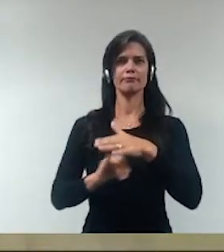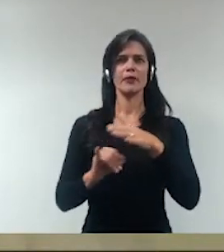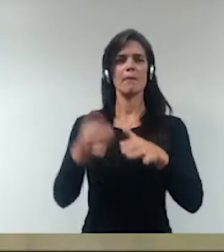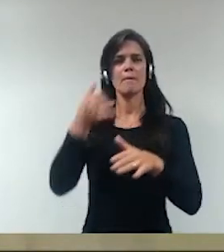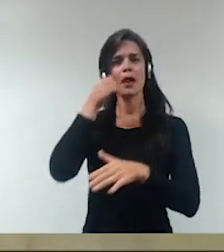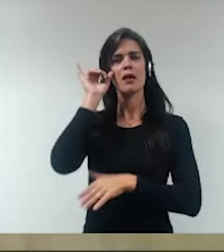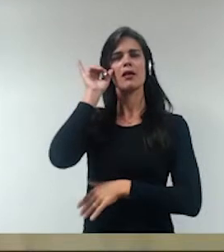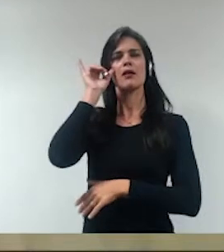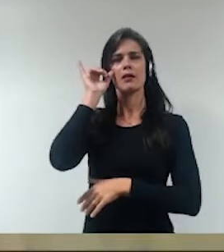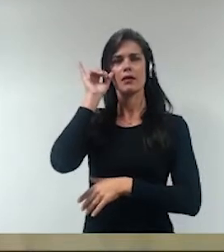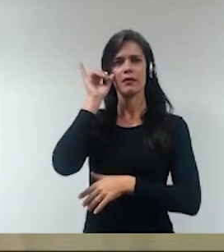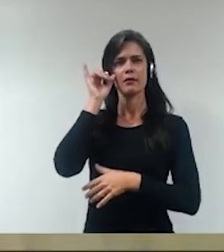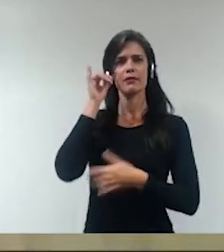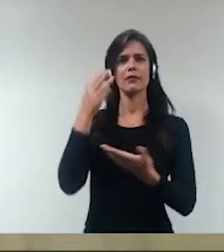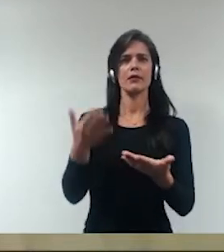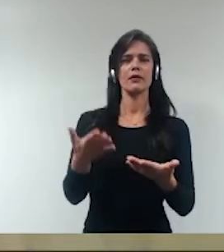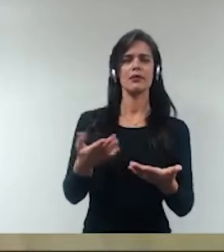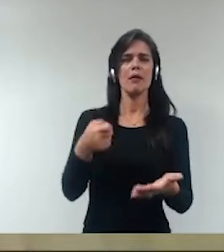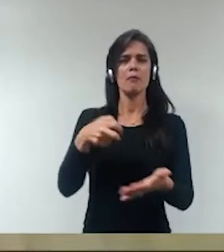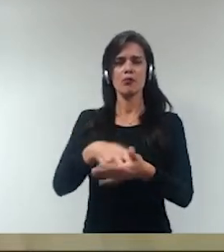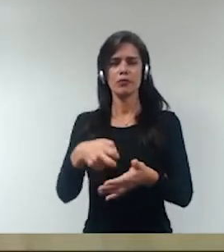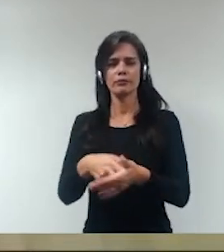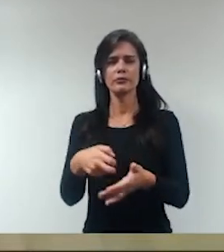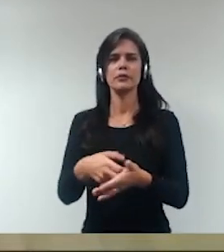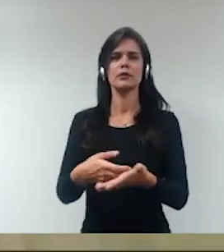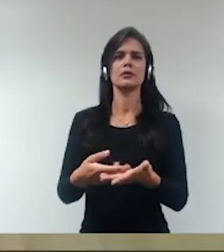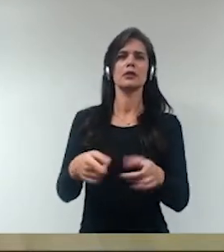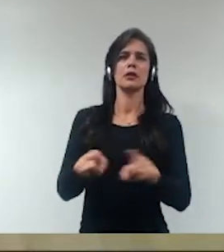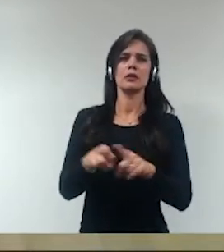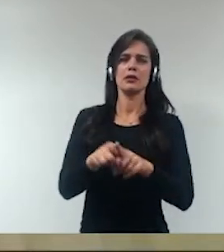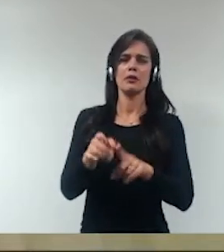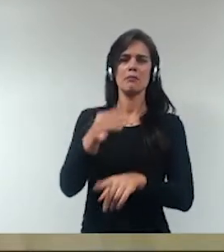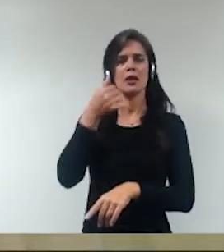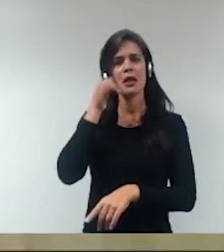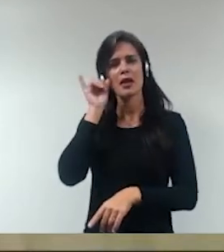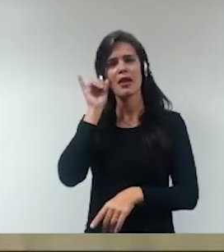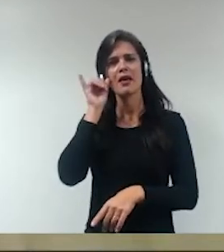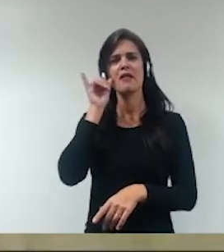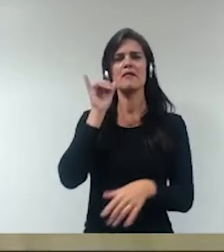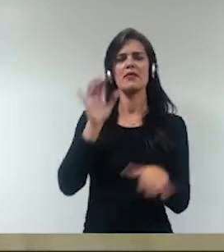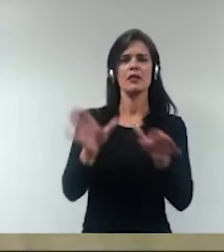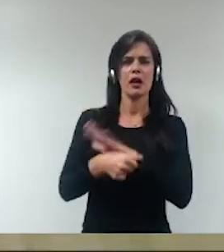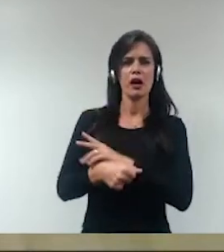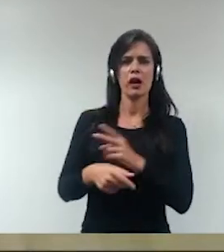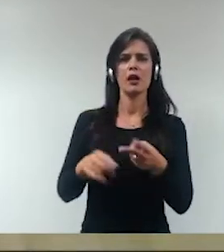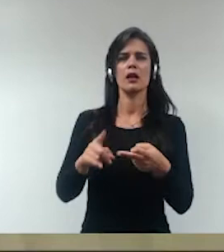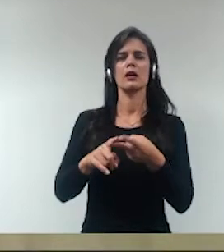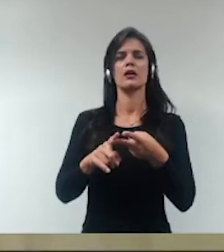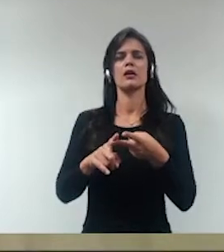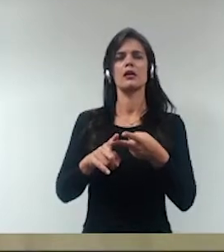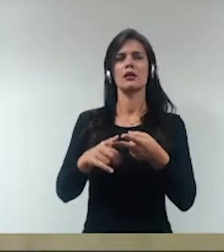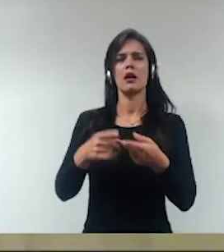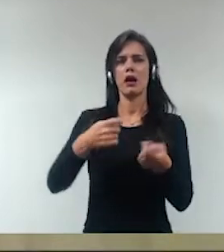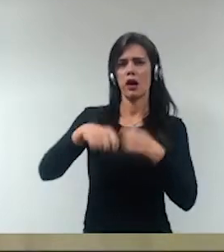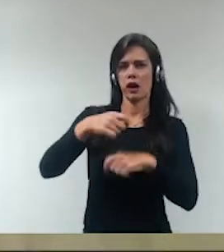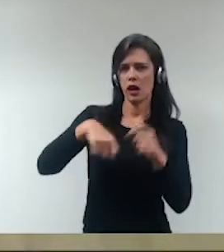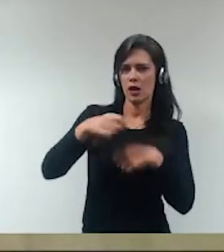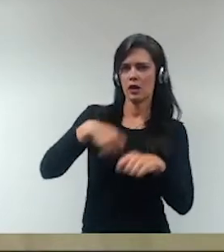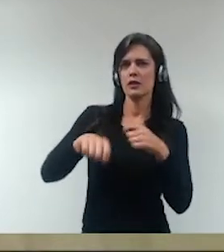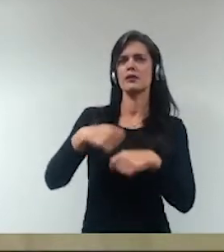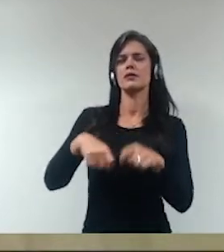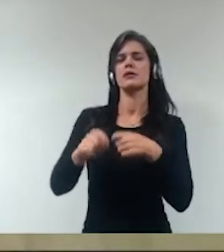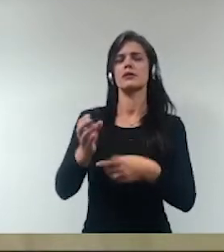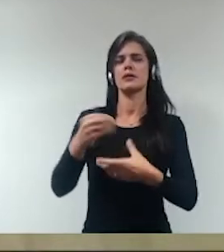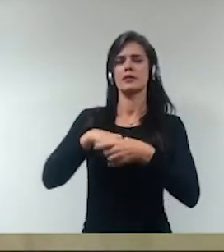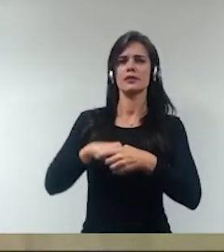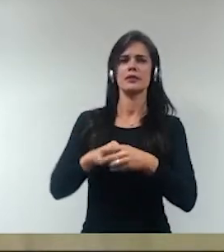prevenção, detecção, punição e à remediação de fraudes e atos de corrupção, além de desvios